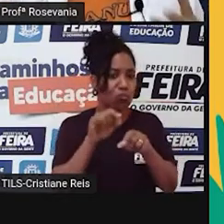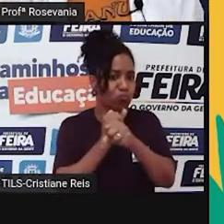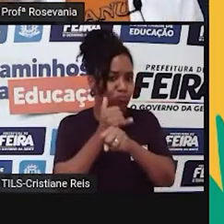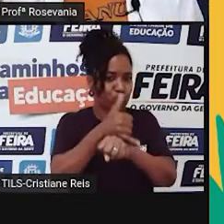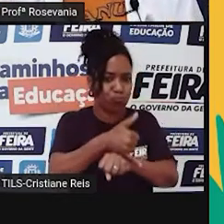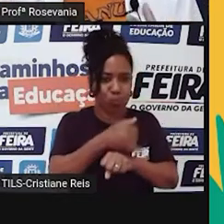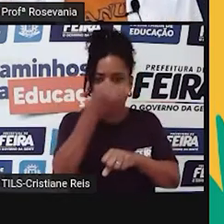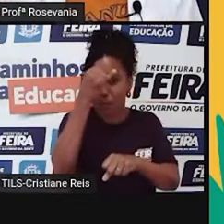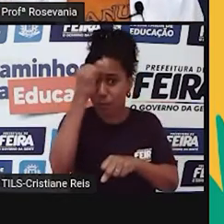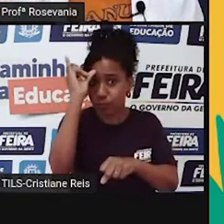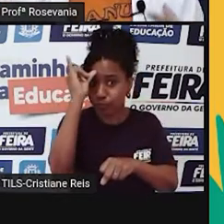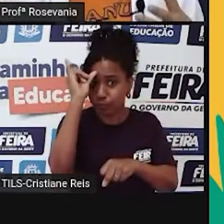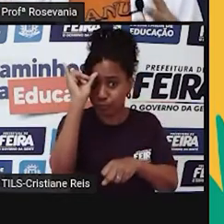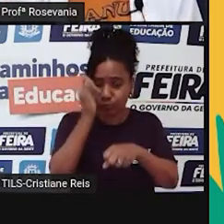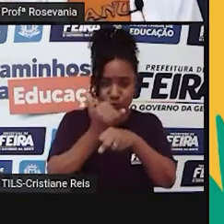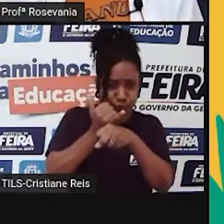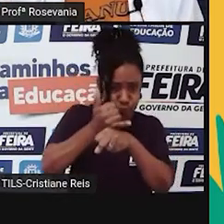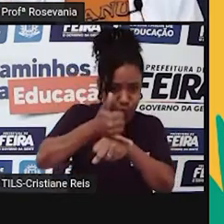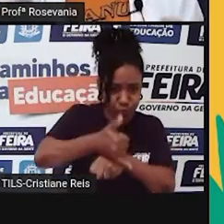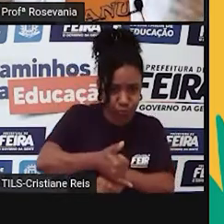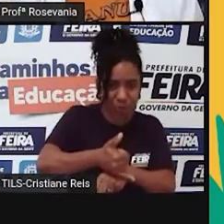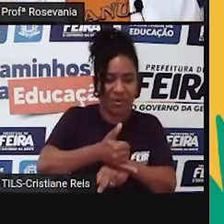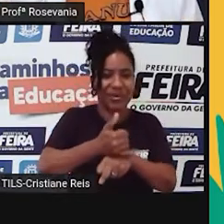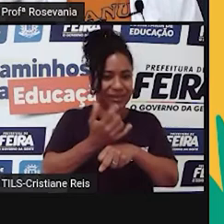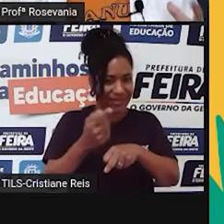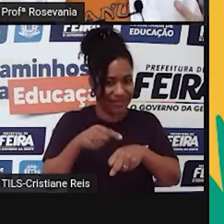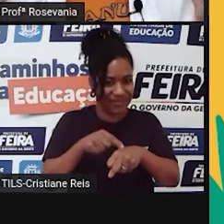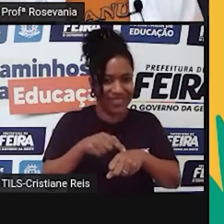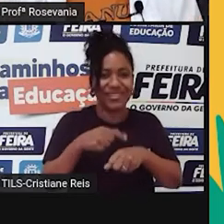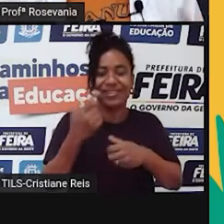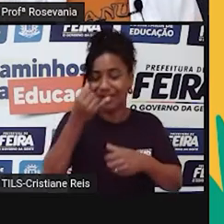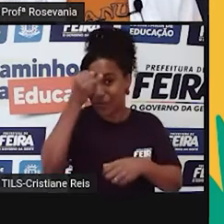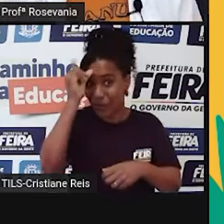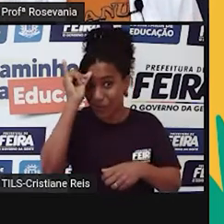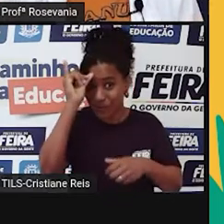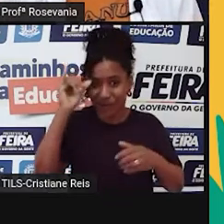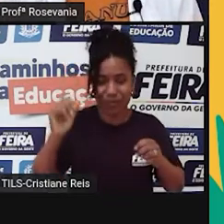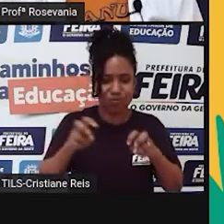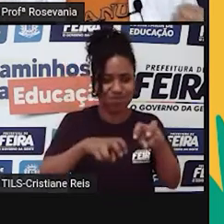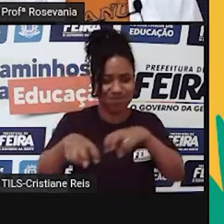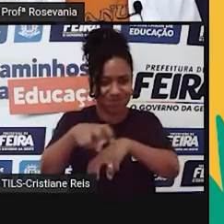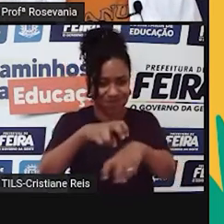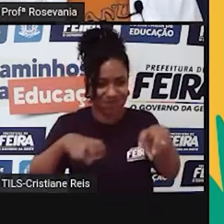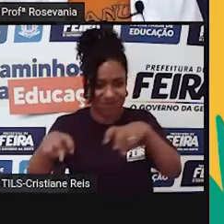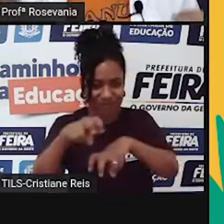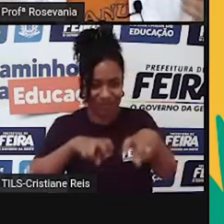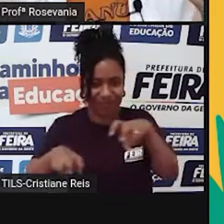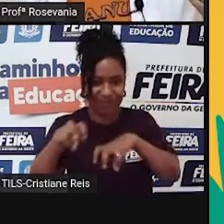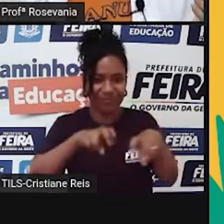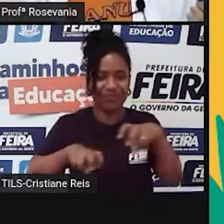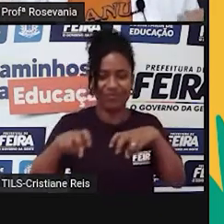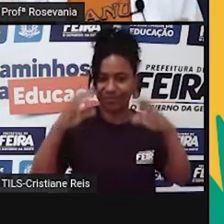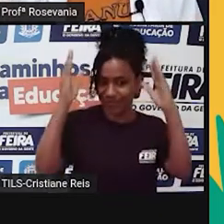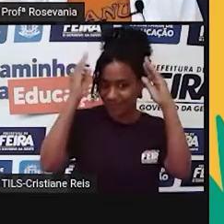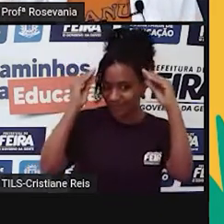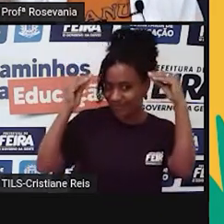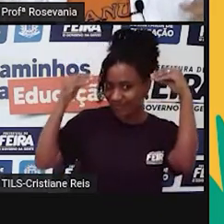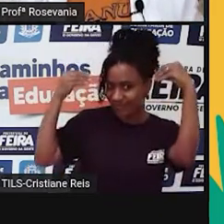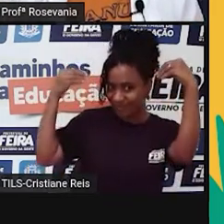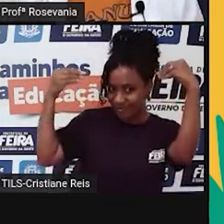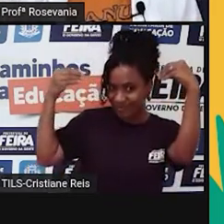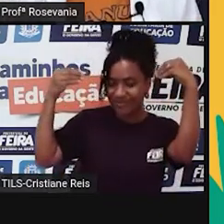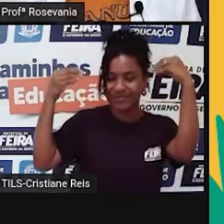fato da gente ter a criação de gado, então, a gente tem muito isso, assim, né, do gibão, do